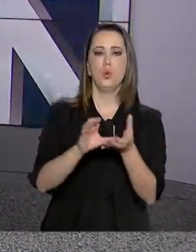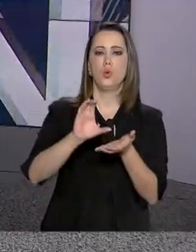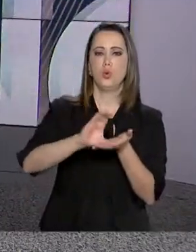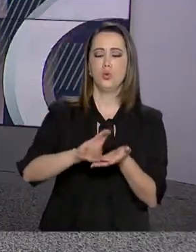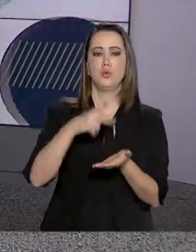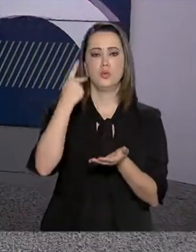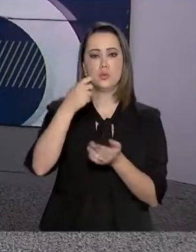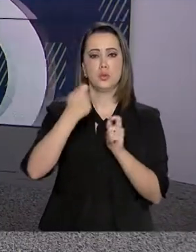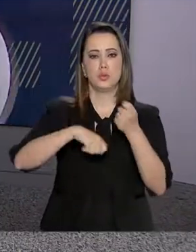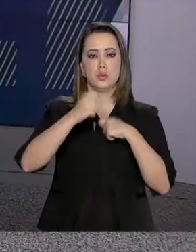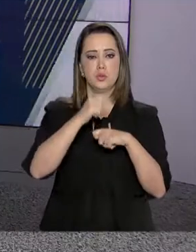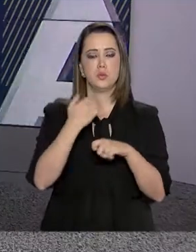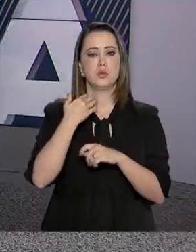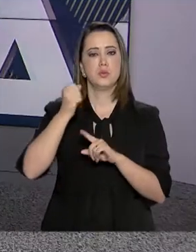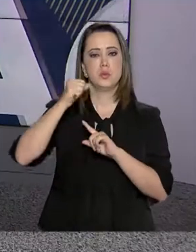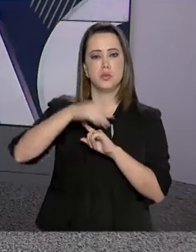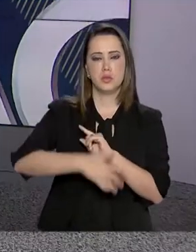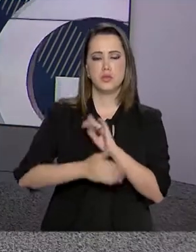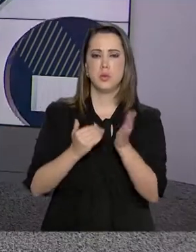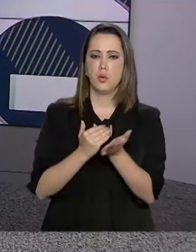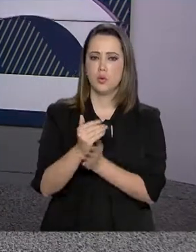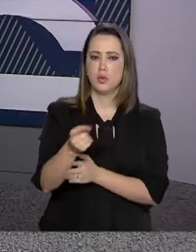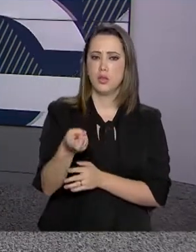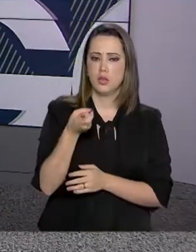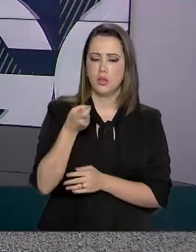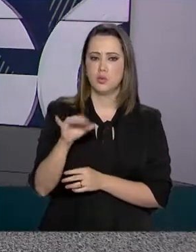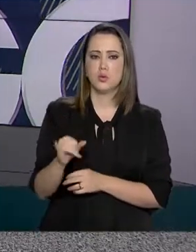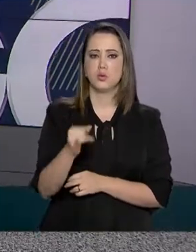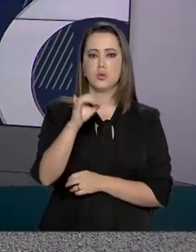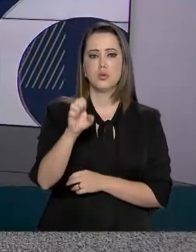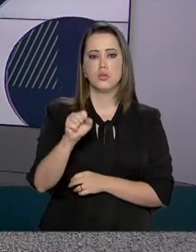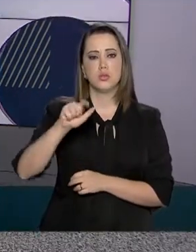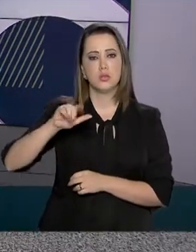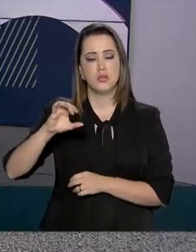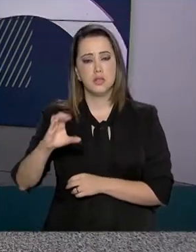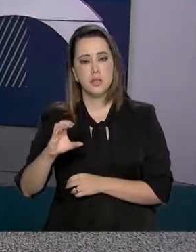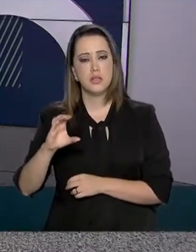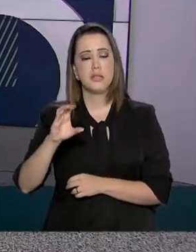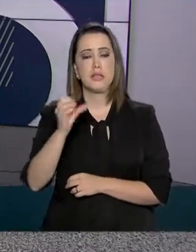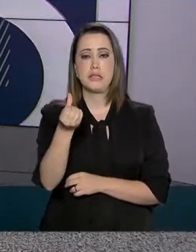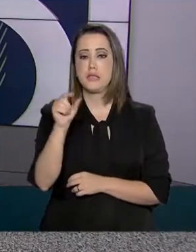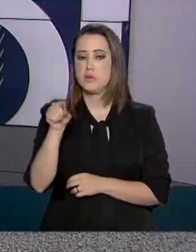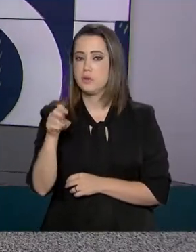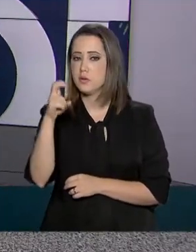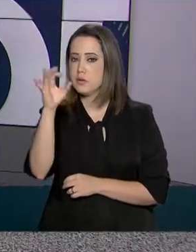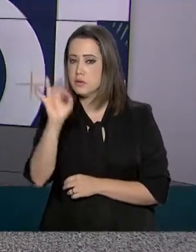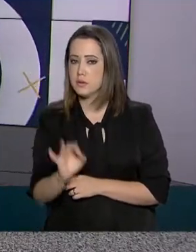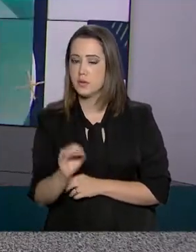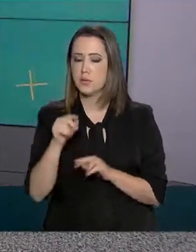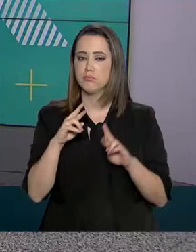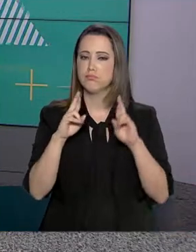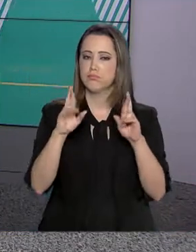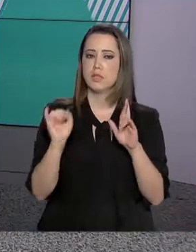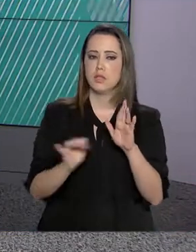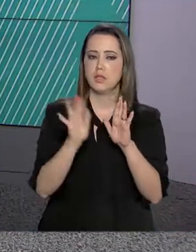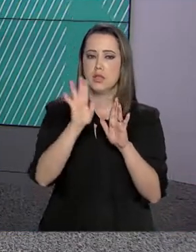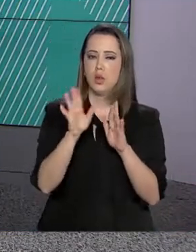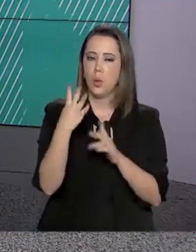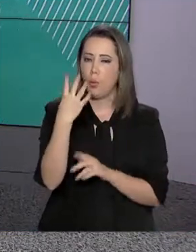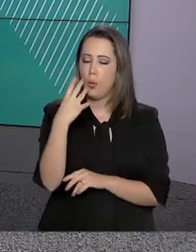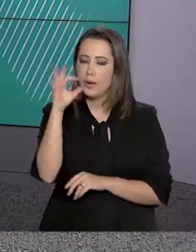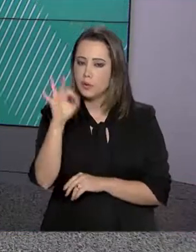Copom, manteve a taxa de juros selic em 6,5%. A expectativa de inflação para este ano está em torno de